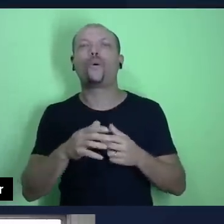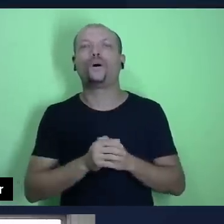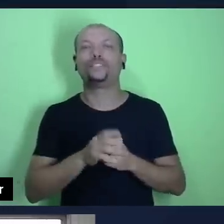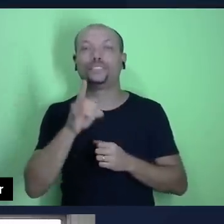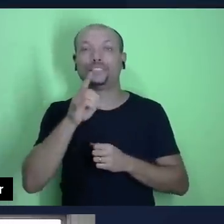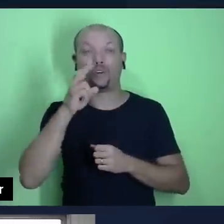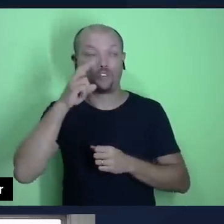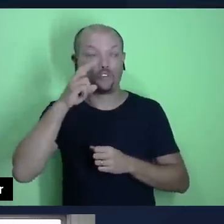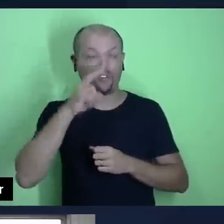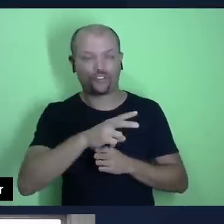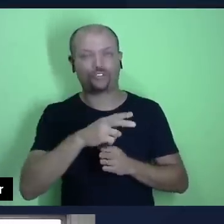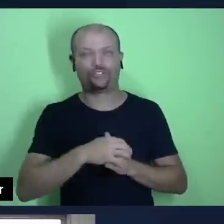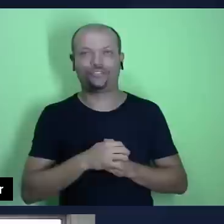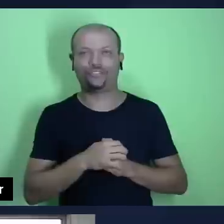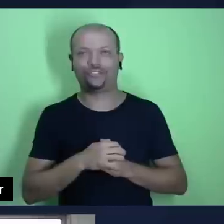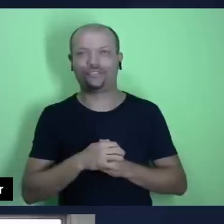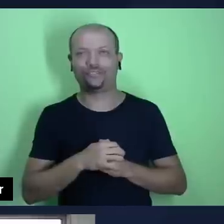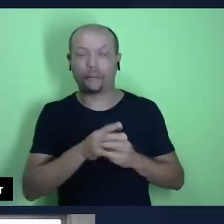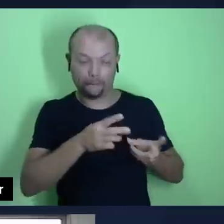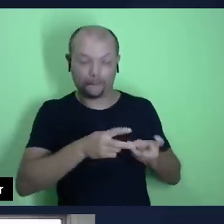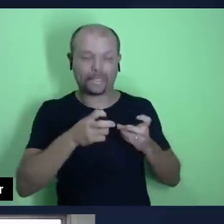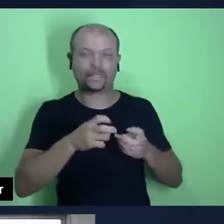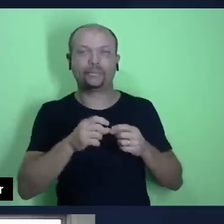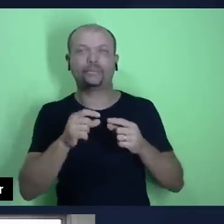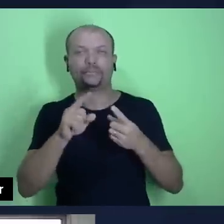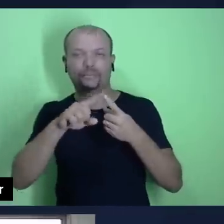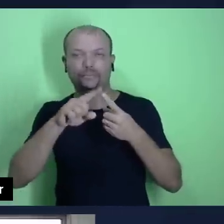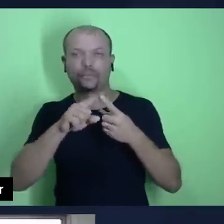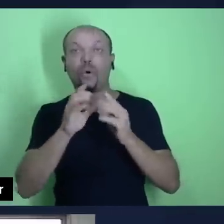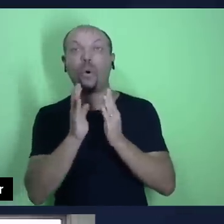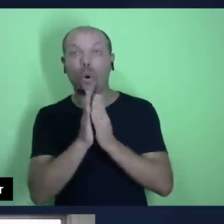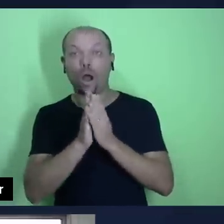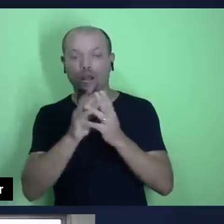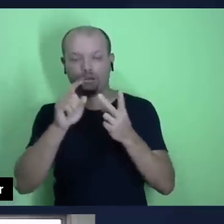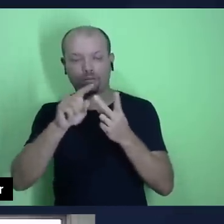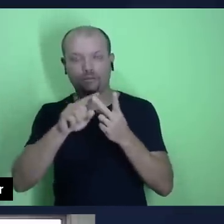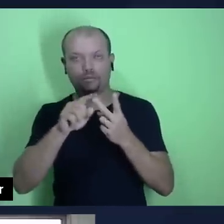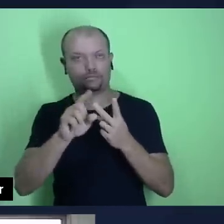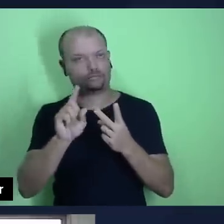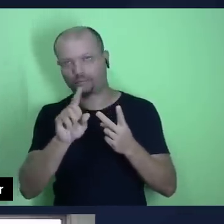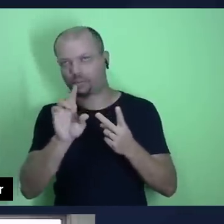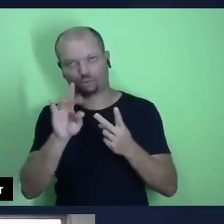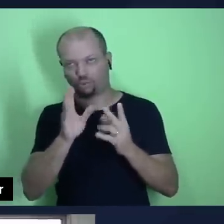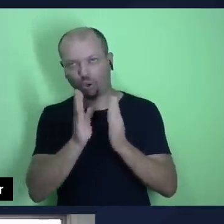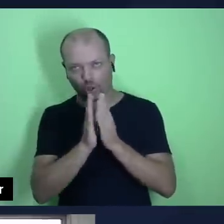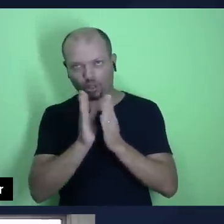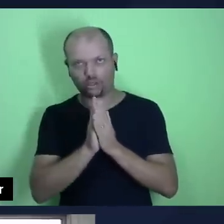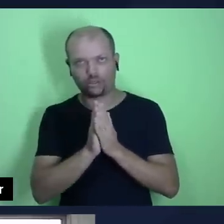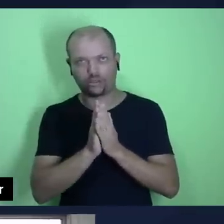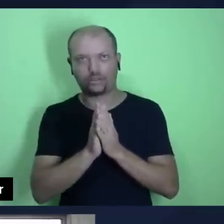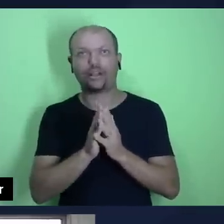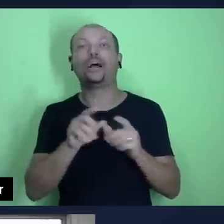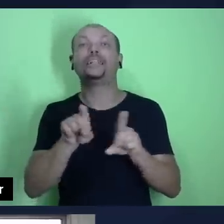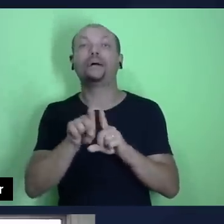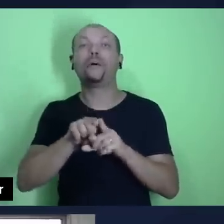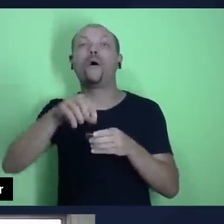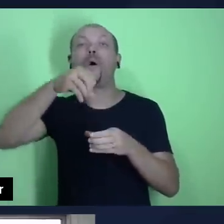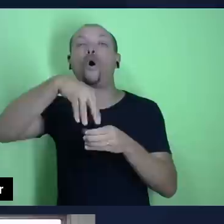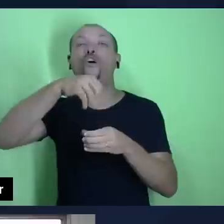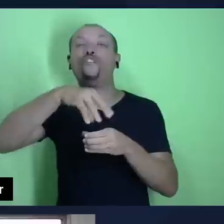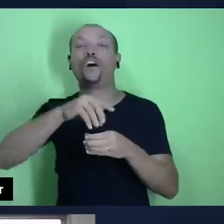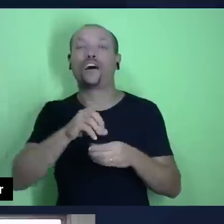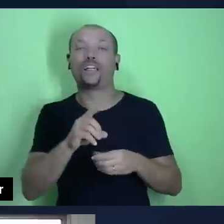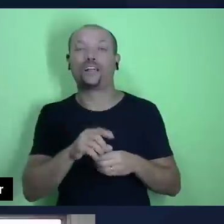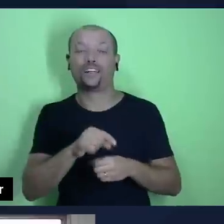no trono de Deus. As orações que Cornélio fazia e não somente as orações, as ofertas que ele dava.